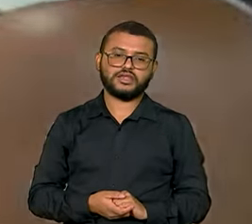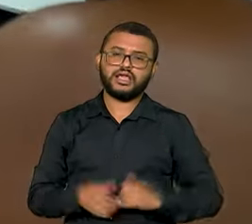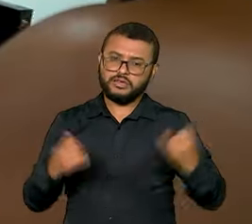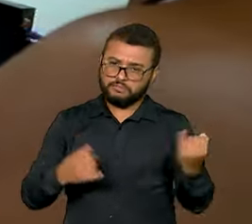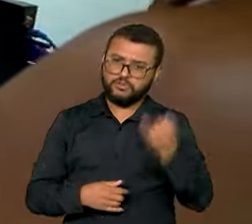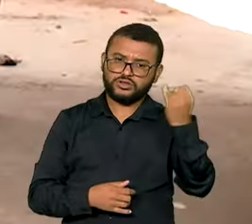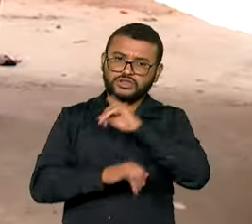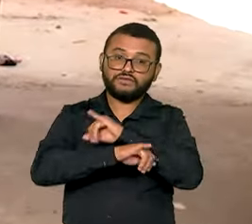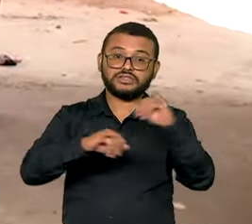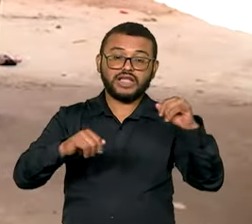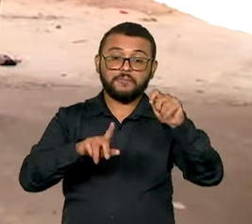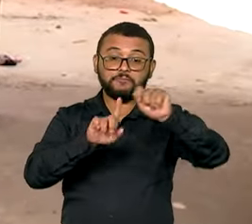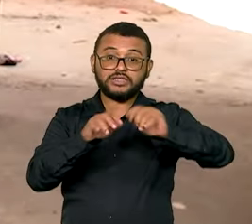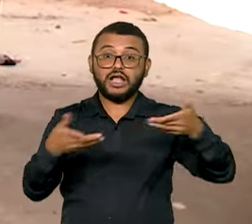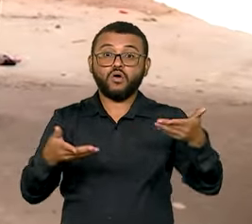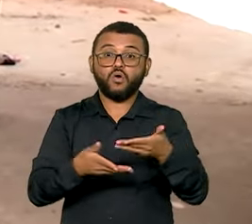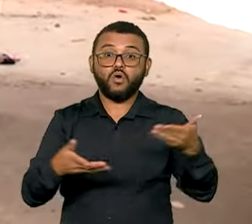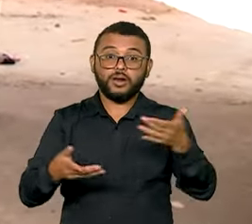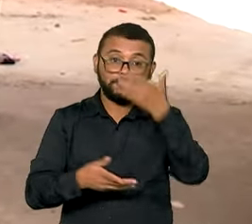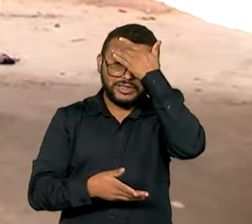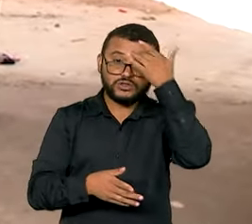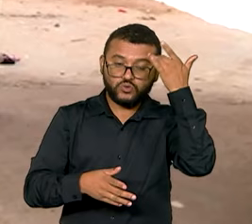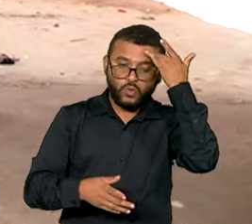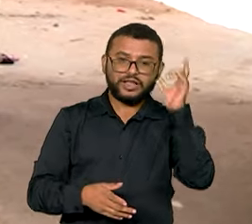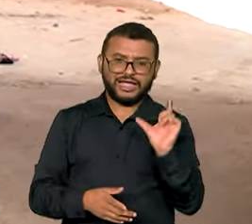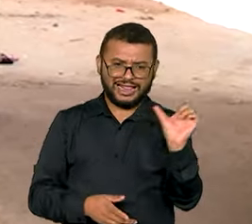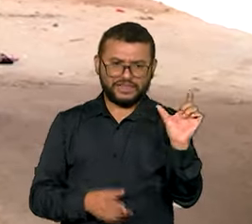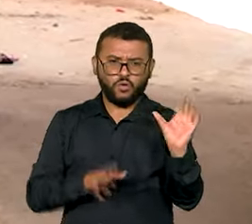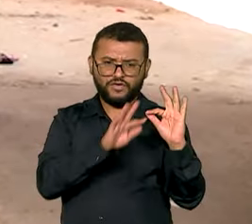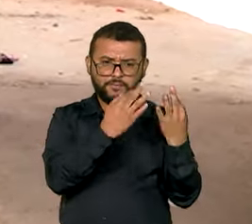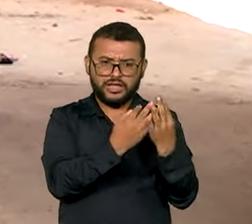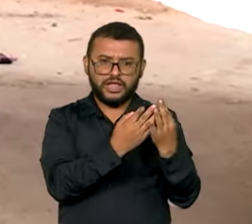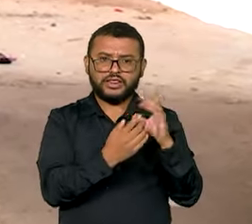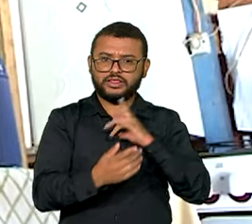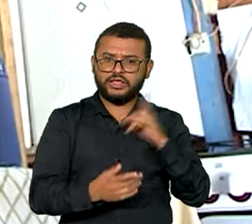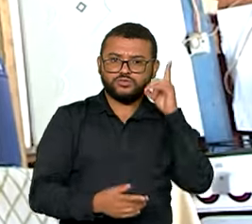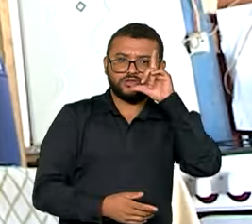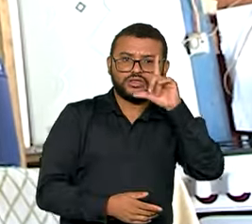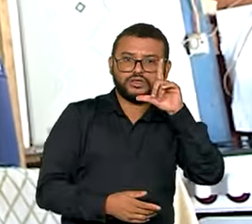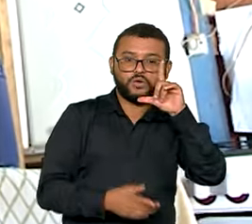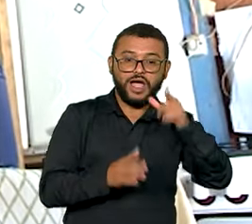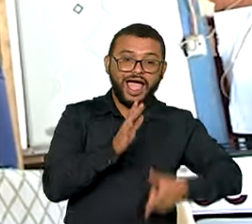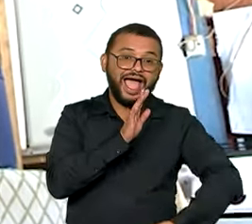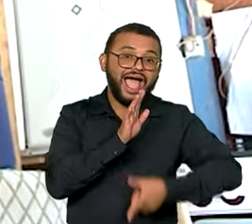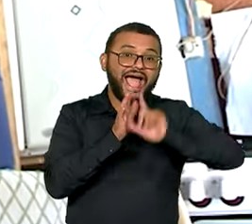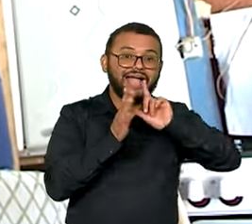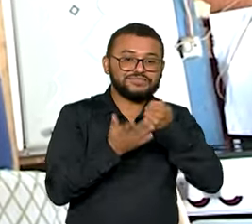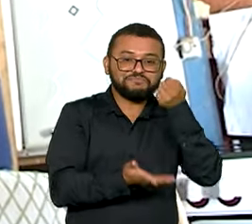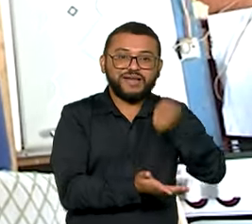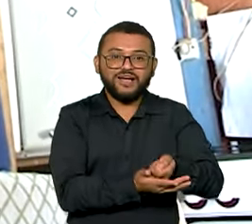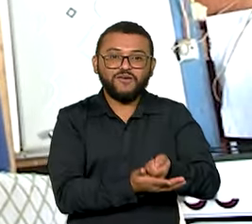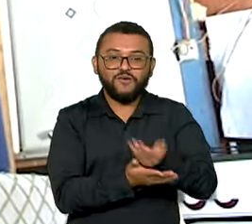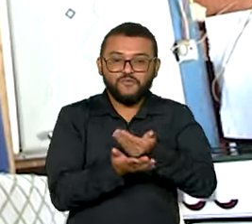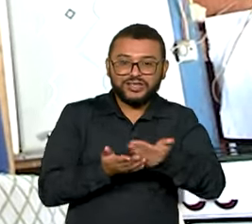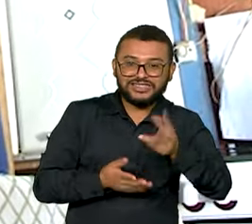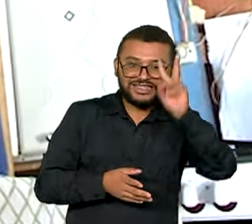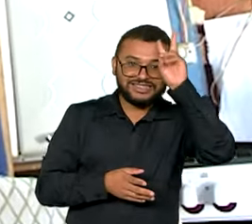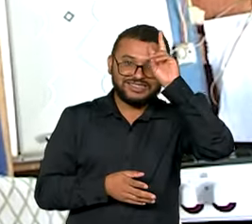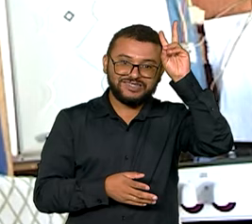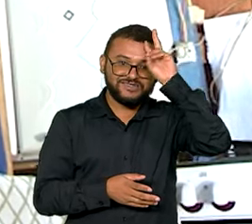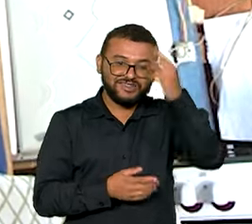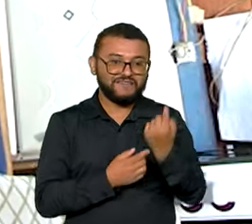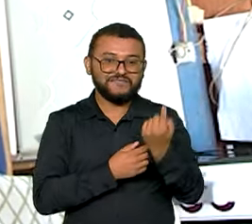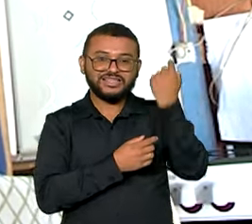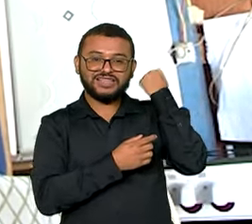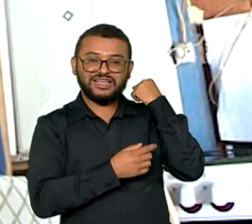Lembrando que neste mês, os participantes do Bolsa Família tiveram o benefício antecipado para começar na segunda-feira